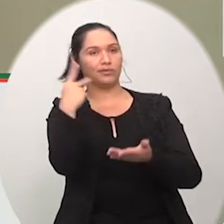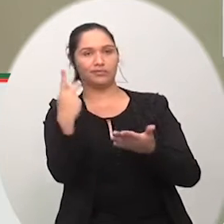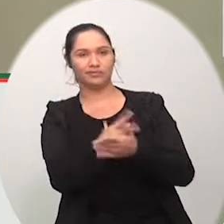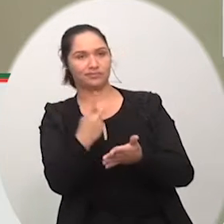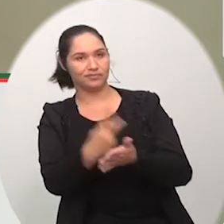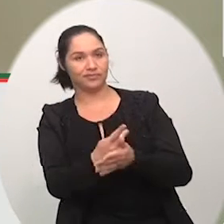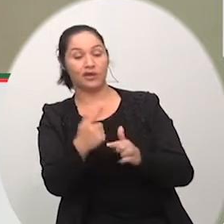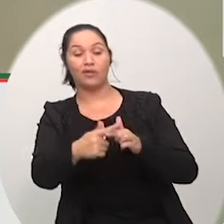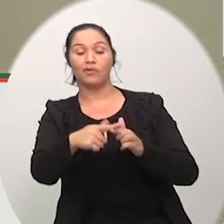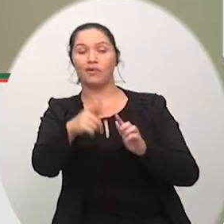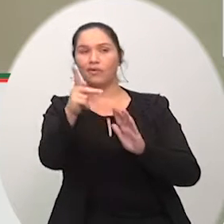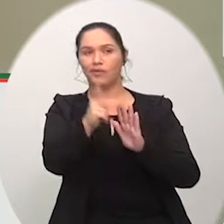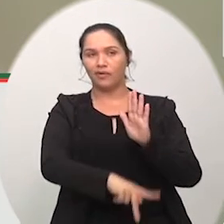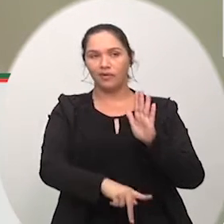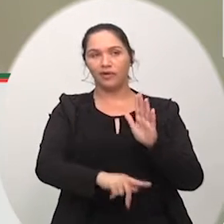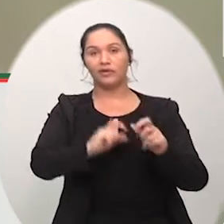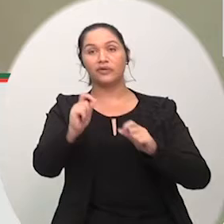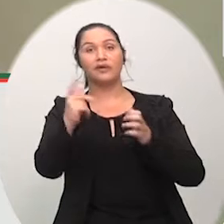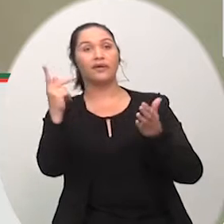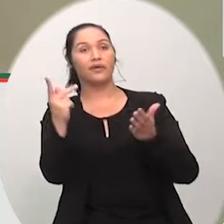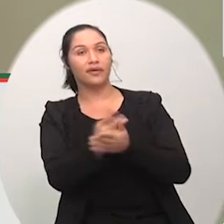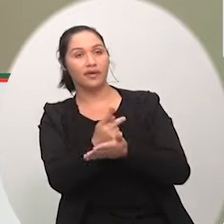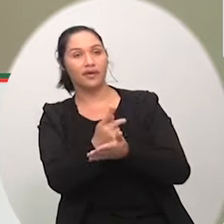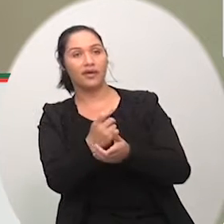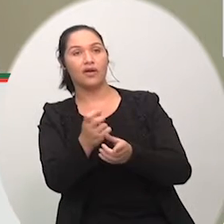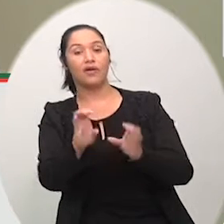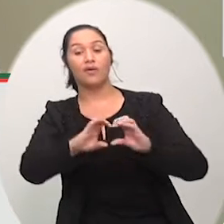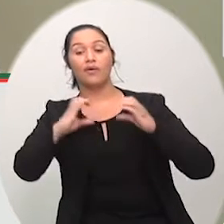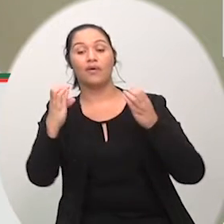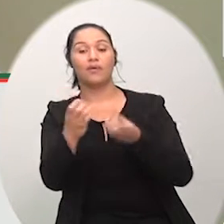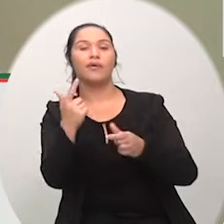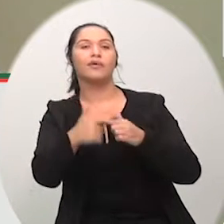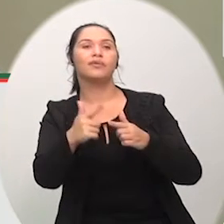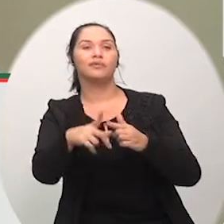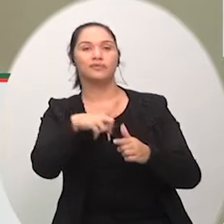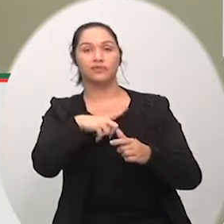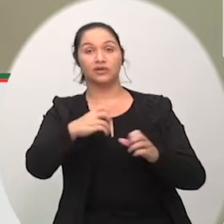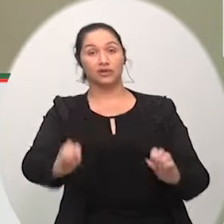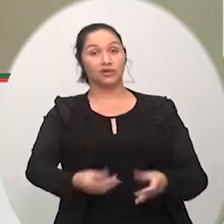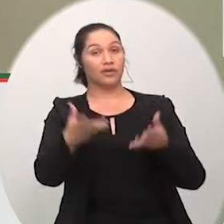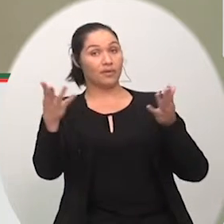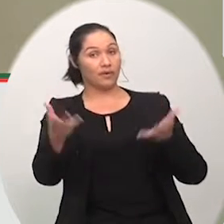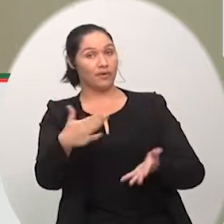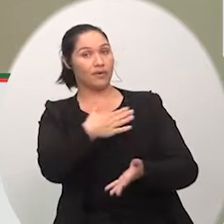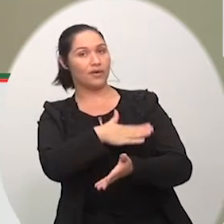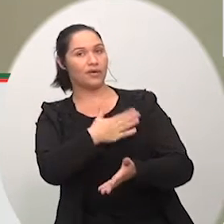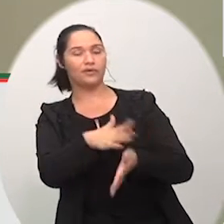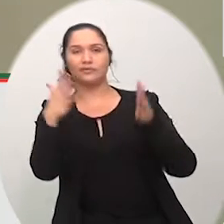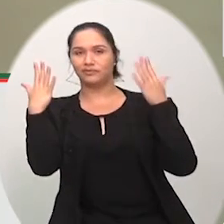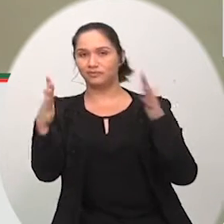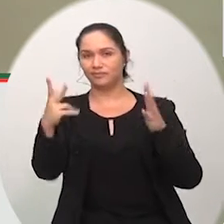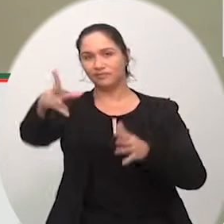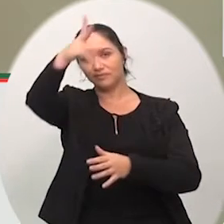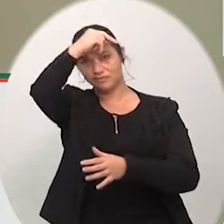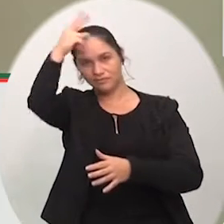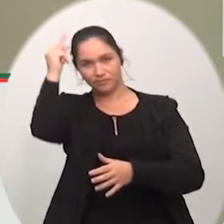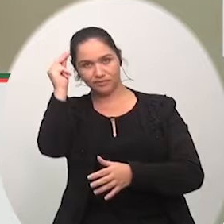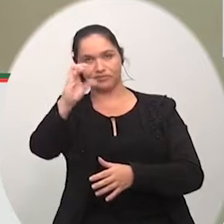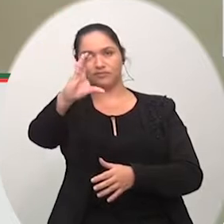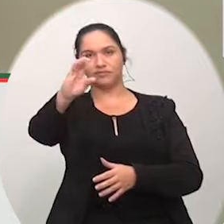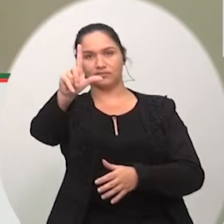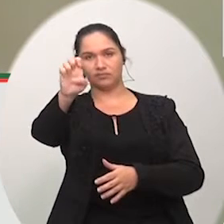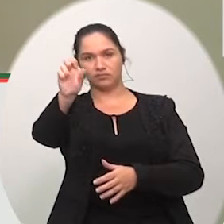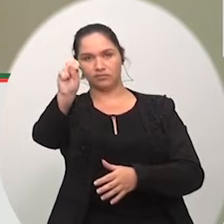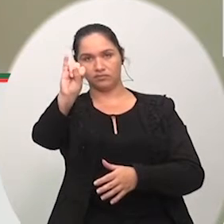para a comunidade. Então agora nós temos que ver, eu quero parabenizar o Cleso, o prefeito Cleso Salvato, pelo